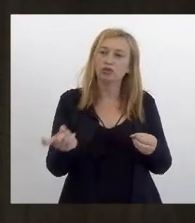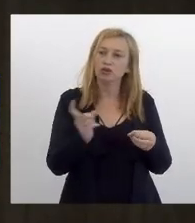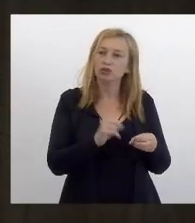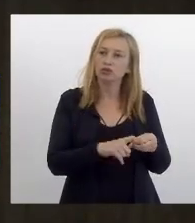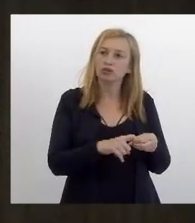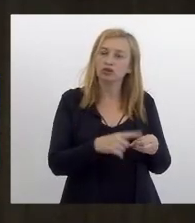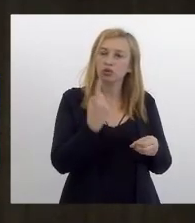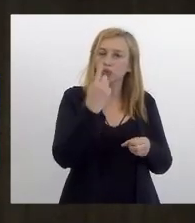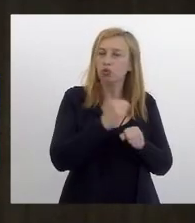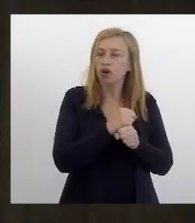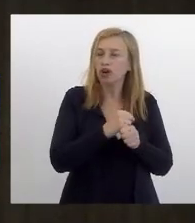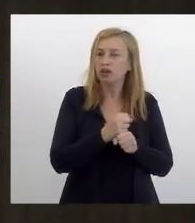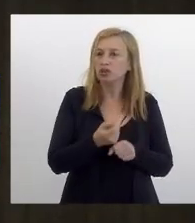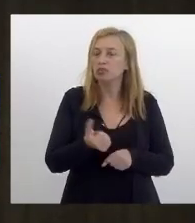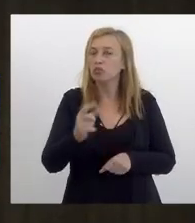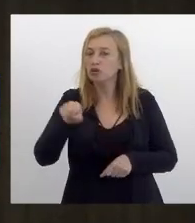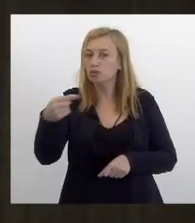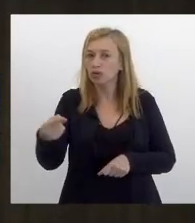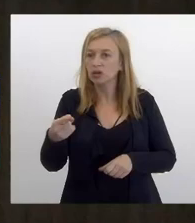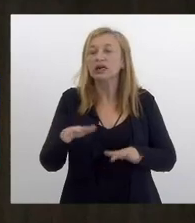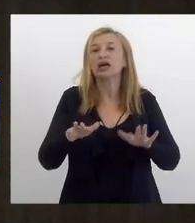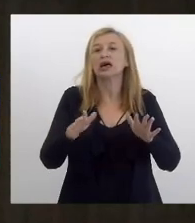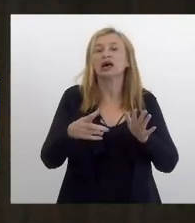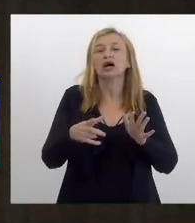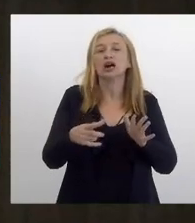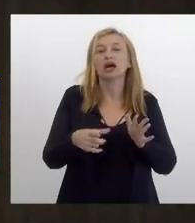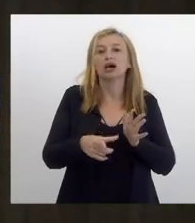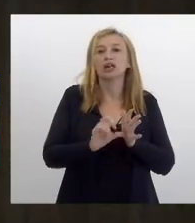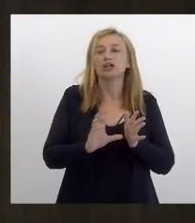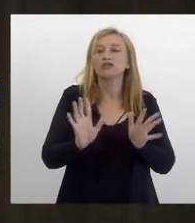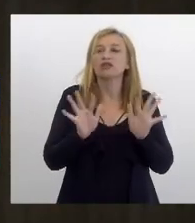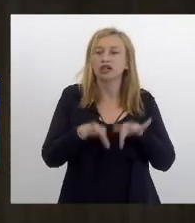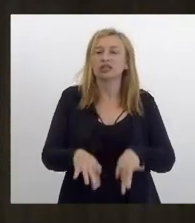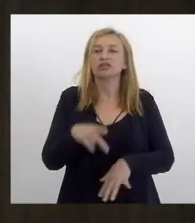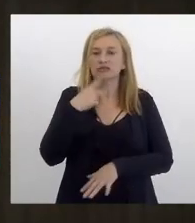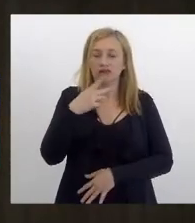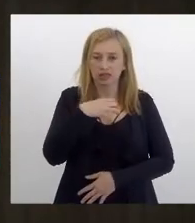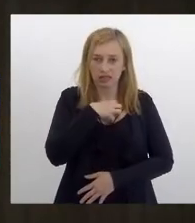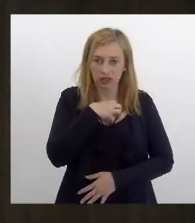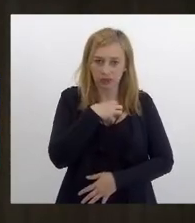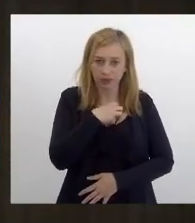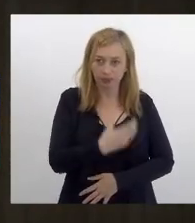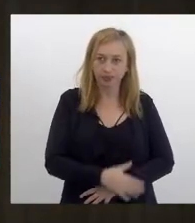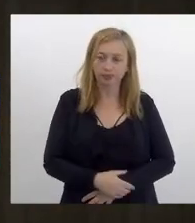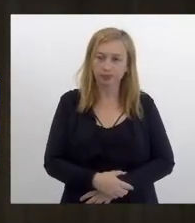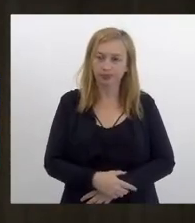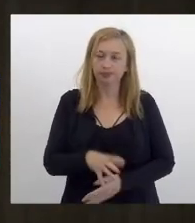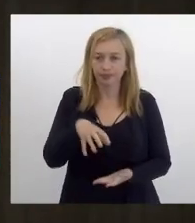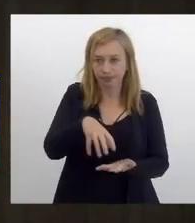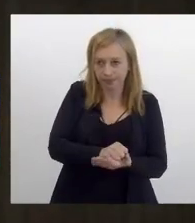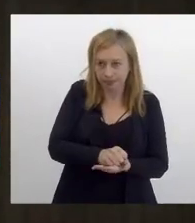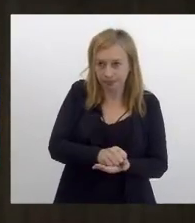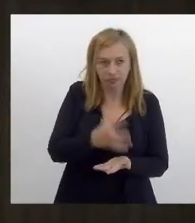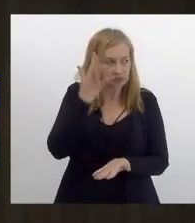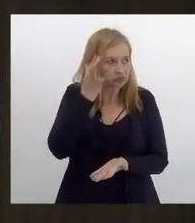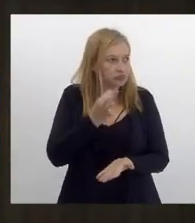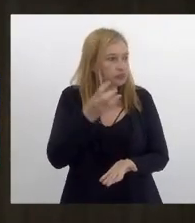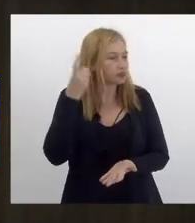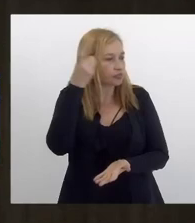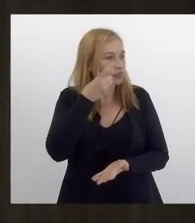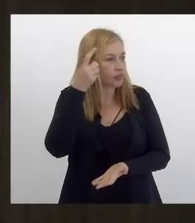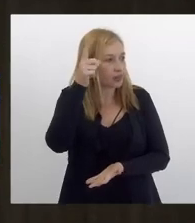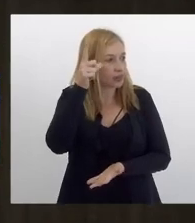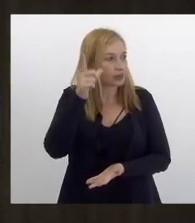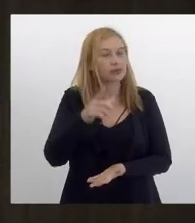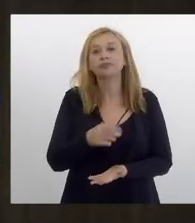um ano um ano e pouco após então termino a minha fala no seguinte sentido para que fique registrado não sei se a deputada Lucinha nos ouve